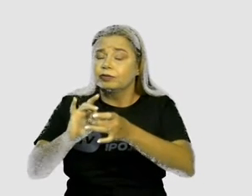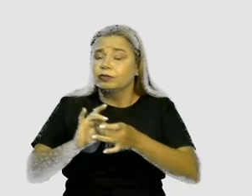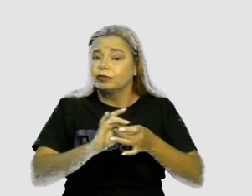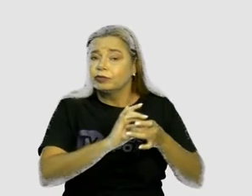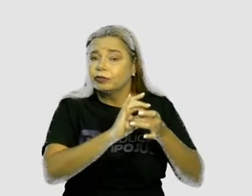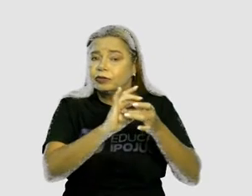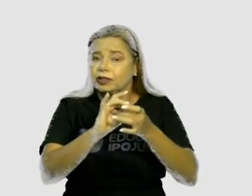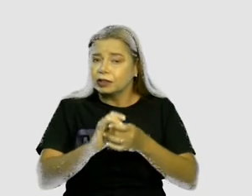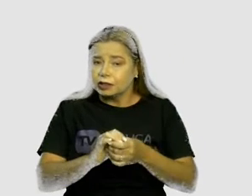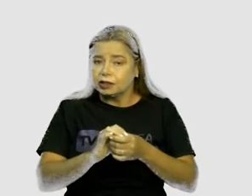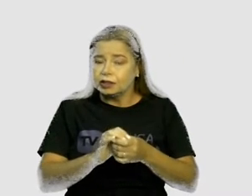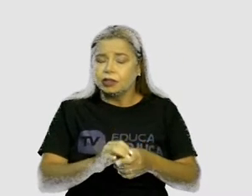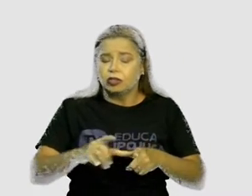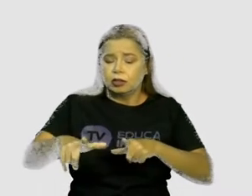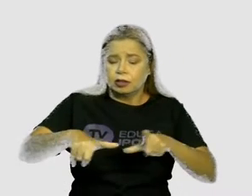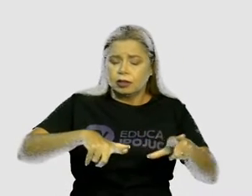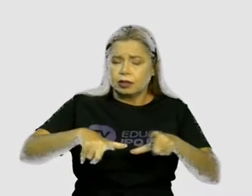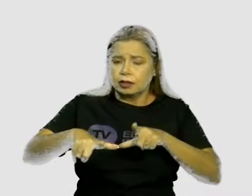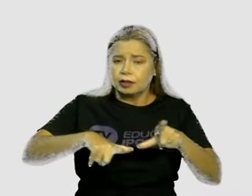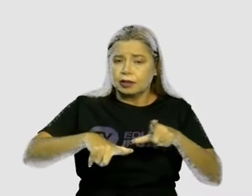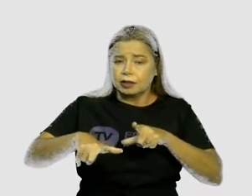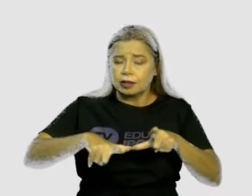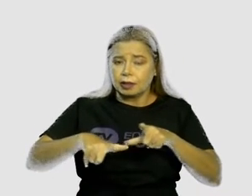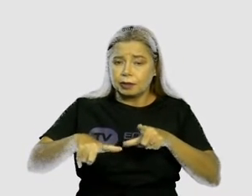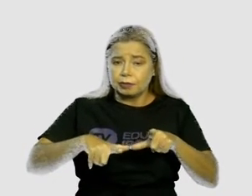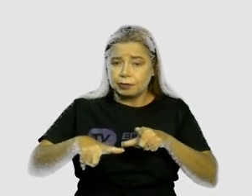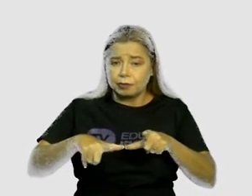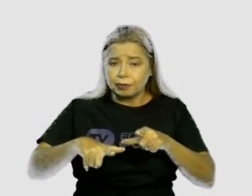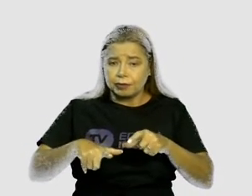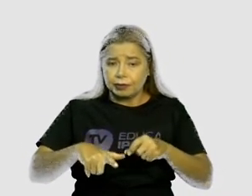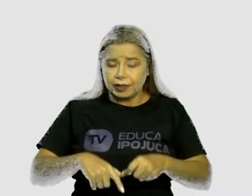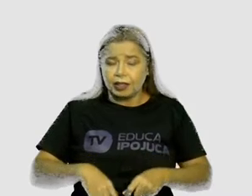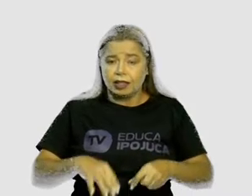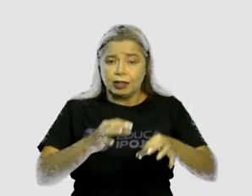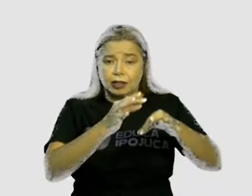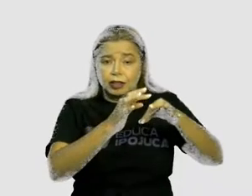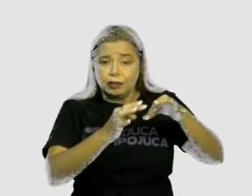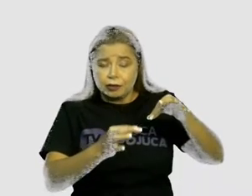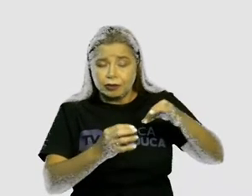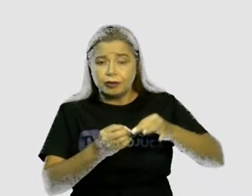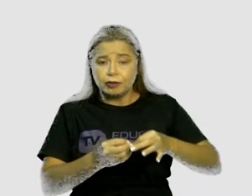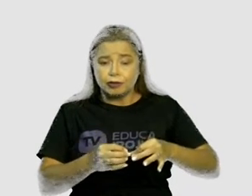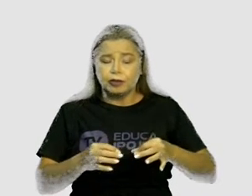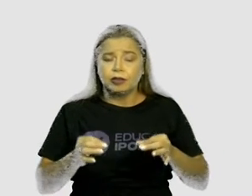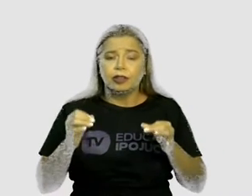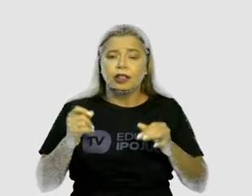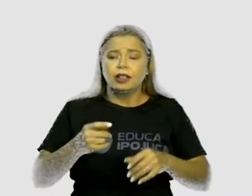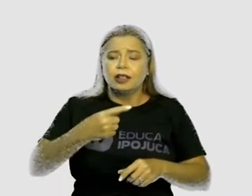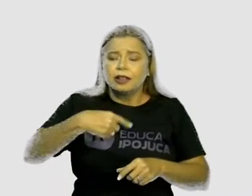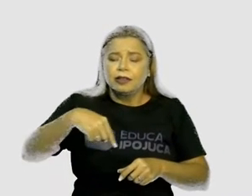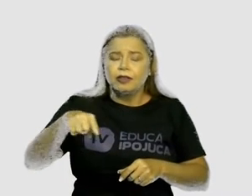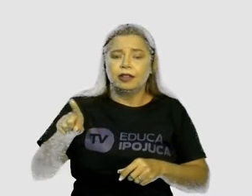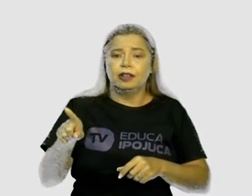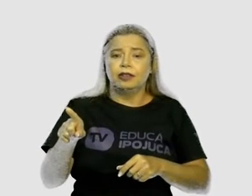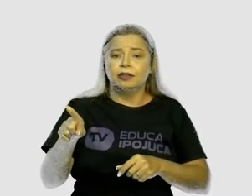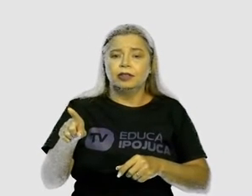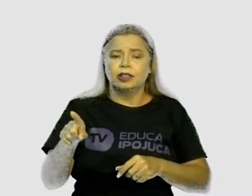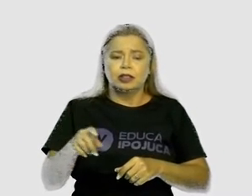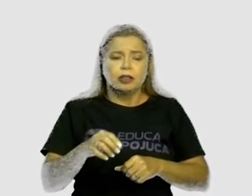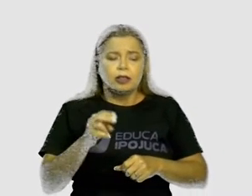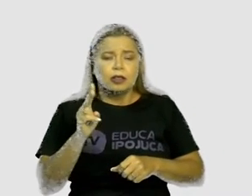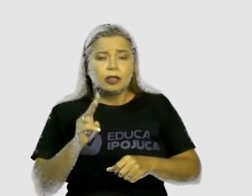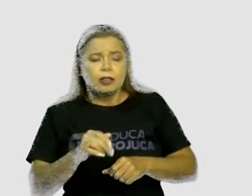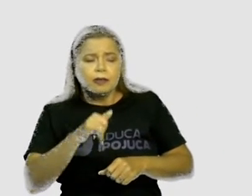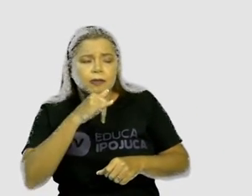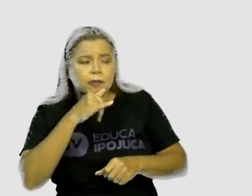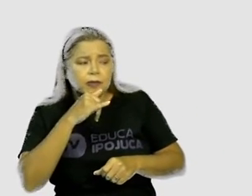paciente trabalhando, sua folha carregando, um grande exemplo revela naquele seu